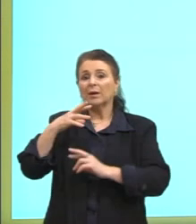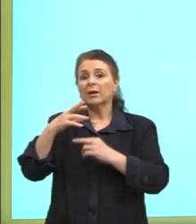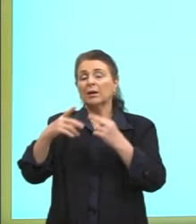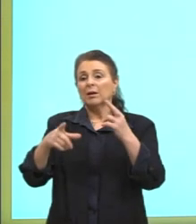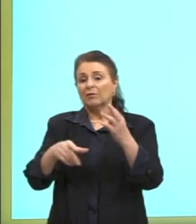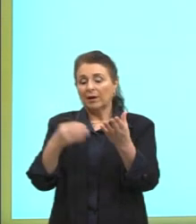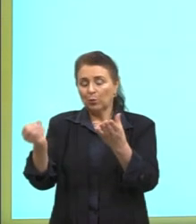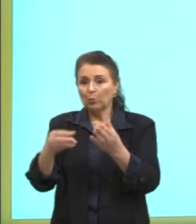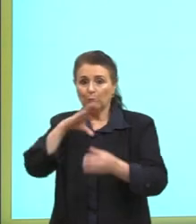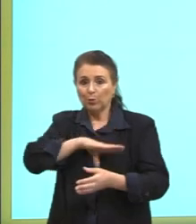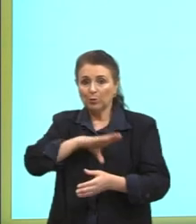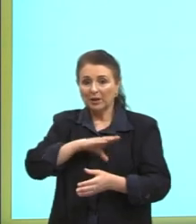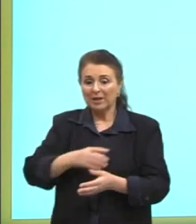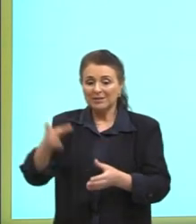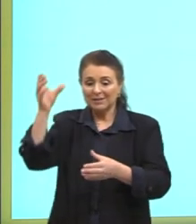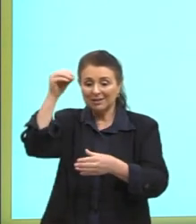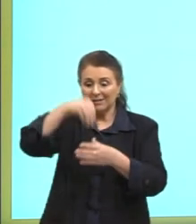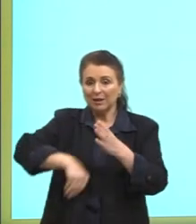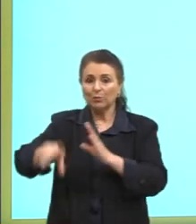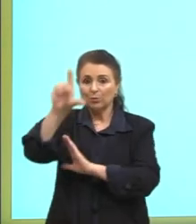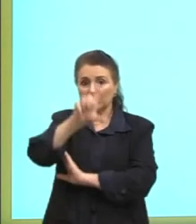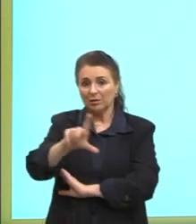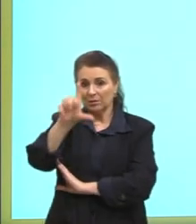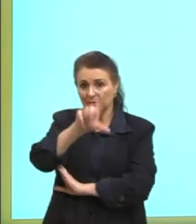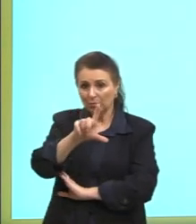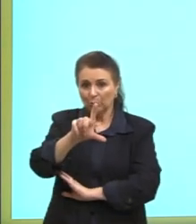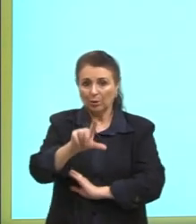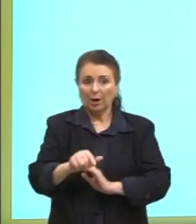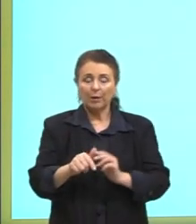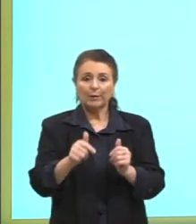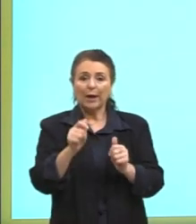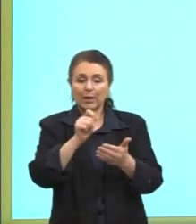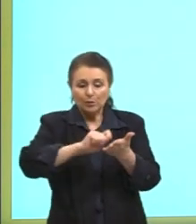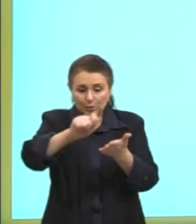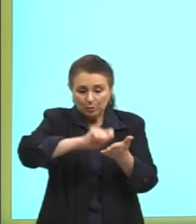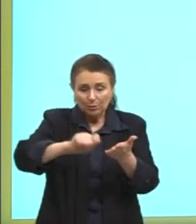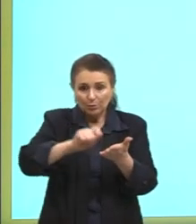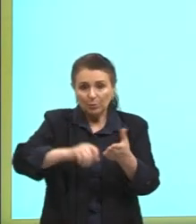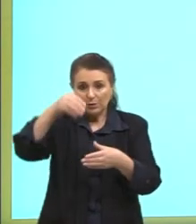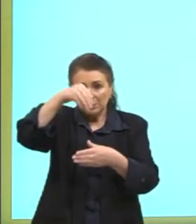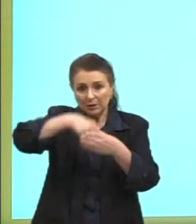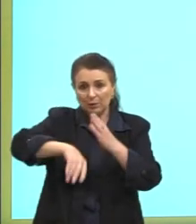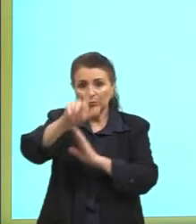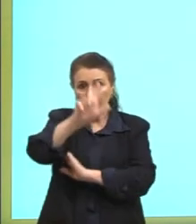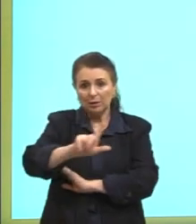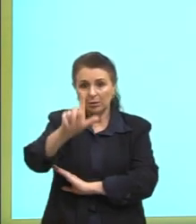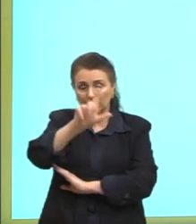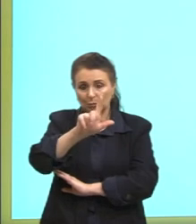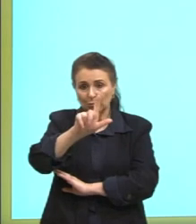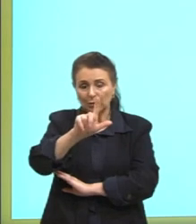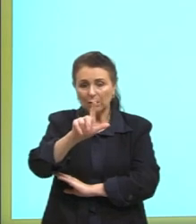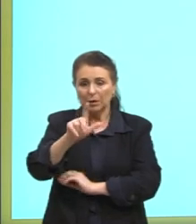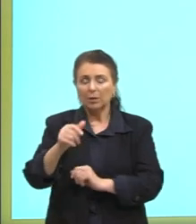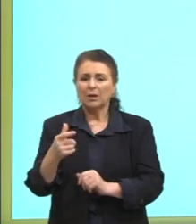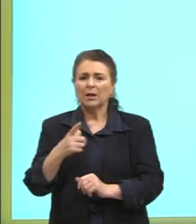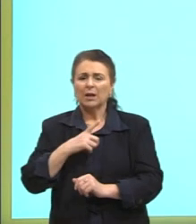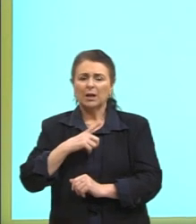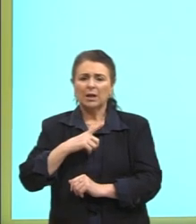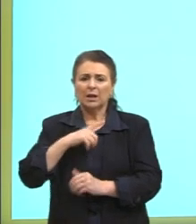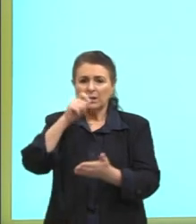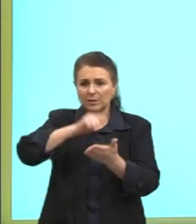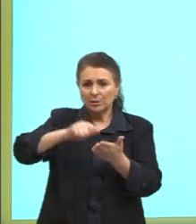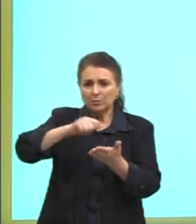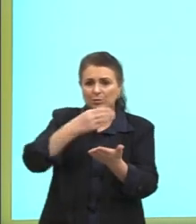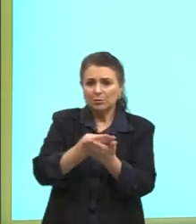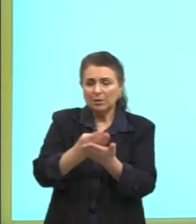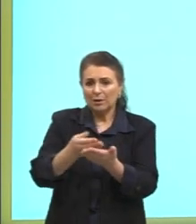Nós teremos grandes escritores dentro da literatura e escritores que são estudados até